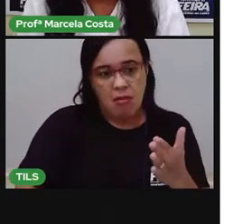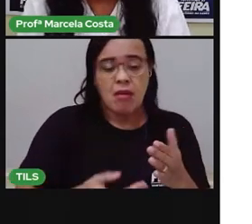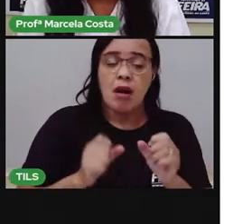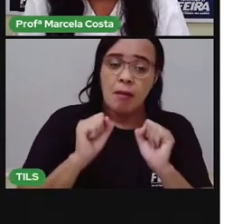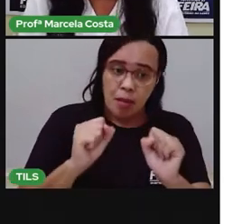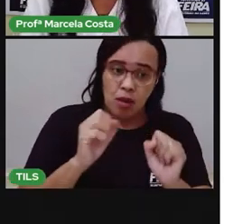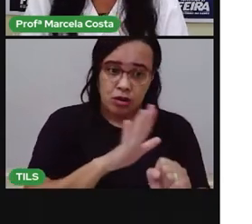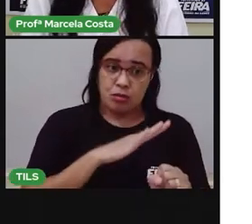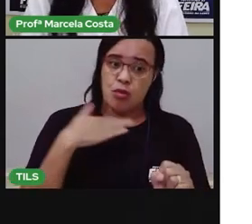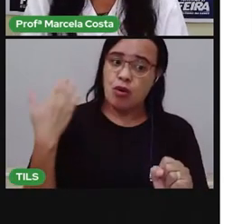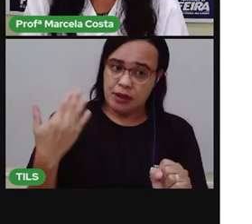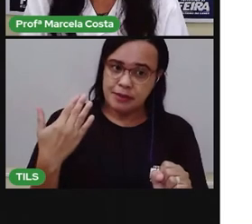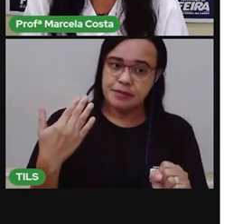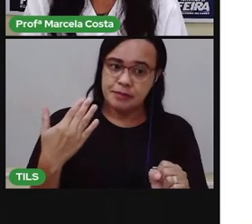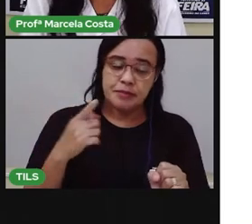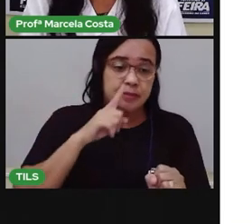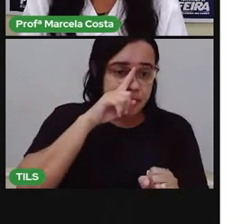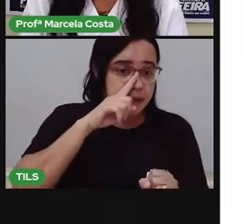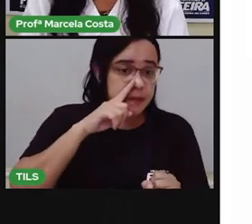morrer.